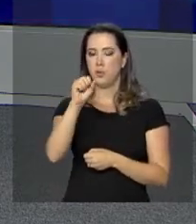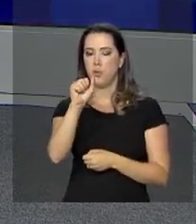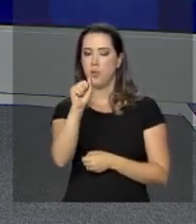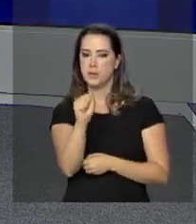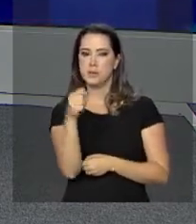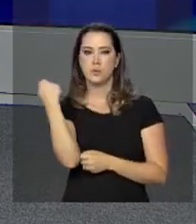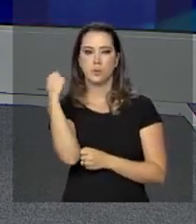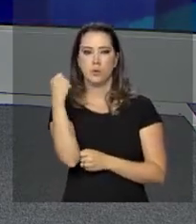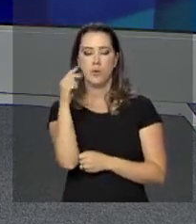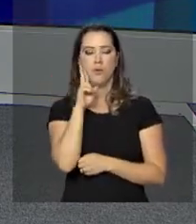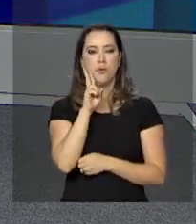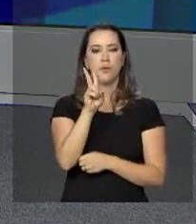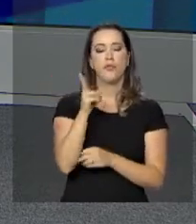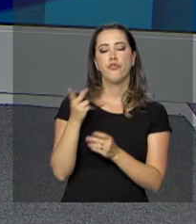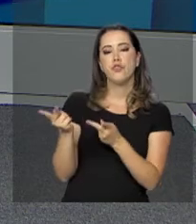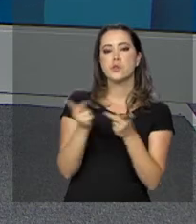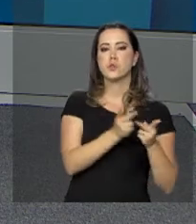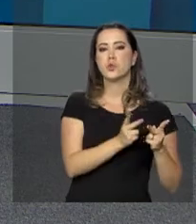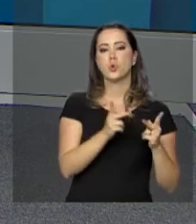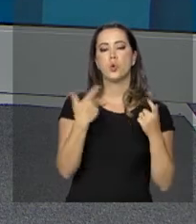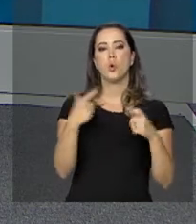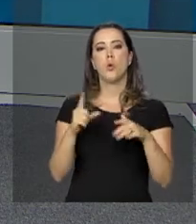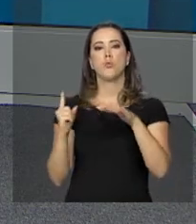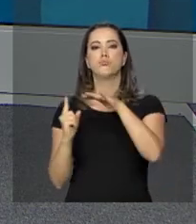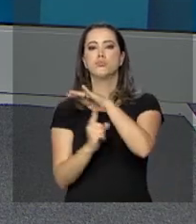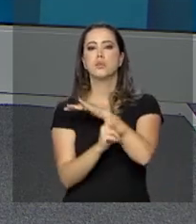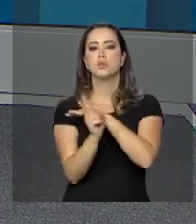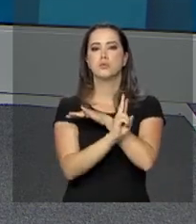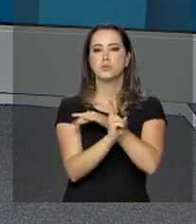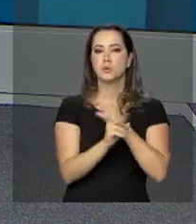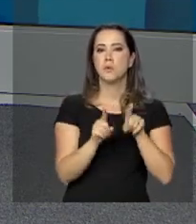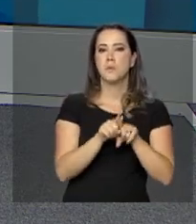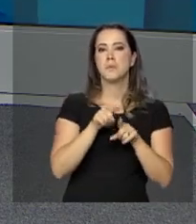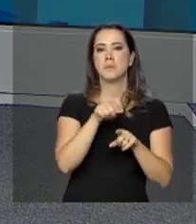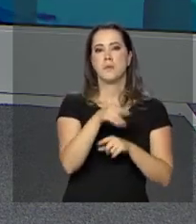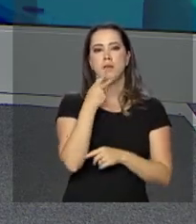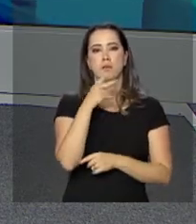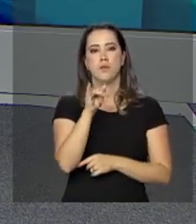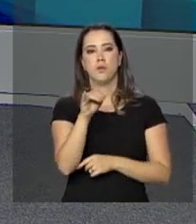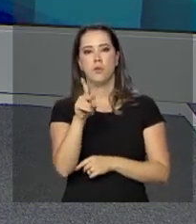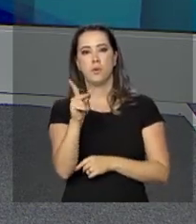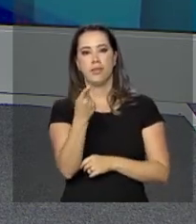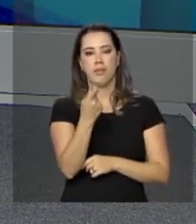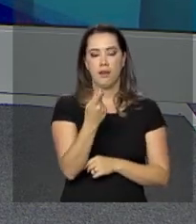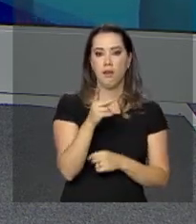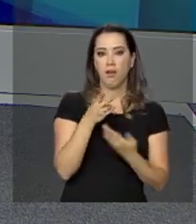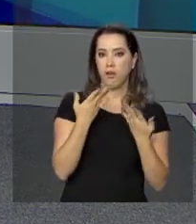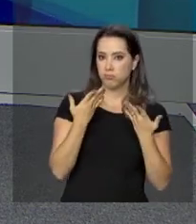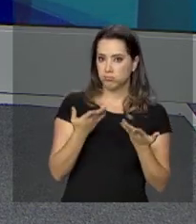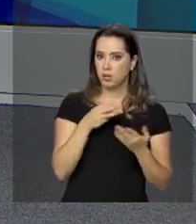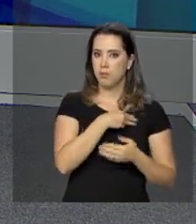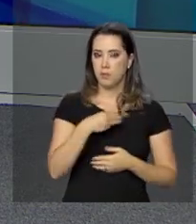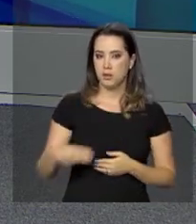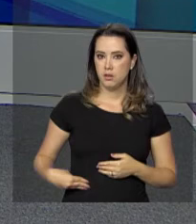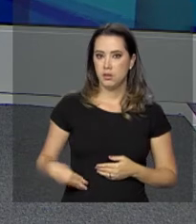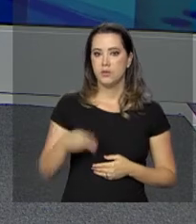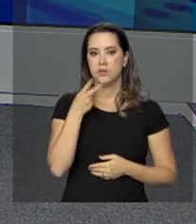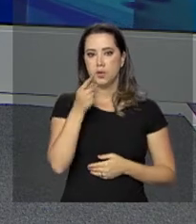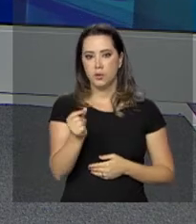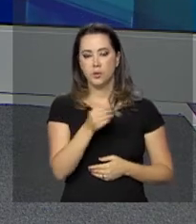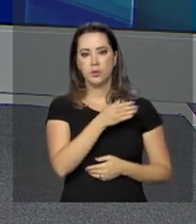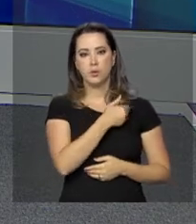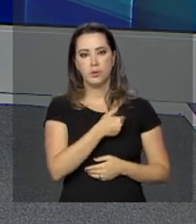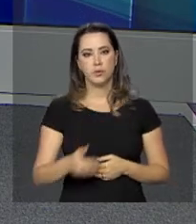venezuelanos. Por telefone, ele comentou os números do Índice de Desenvolvimento Humano. Segundo o ministro, o governo federal atribui a